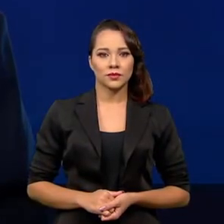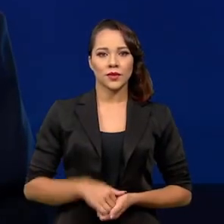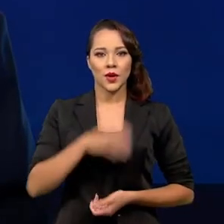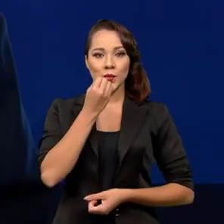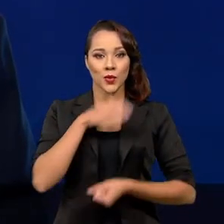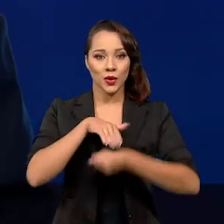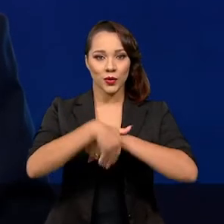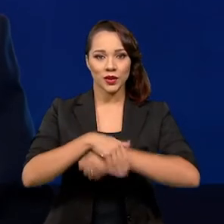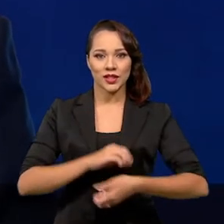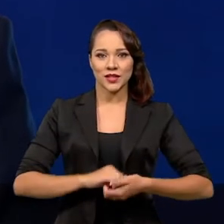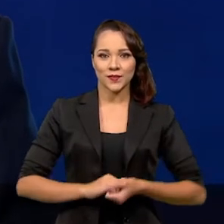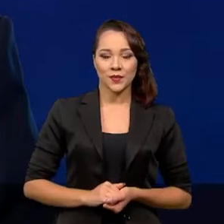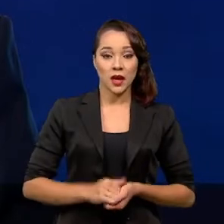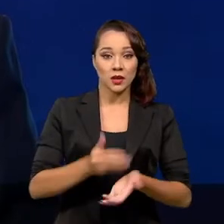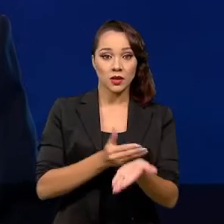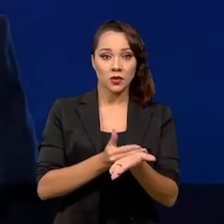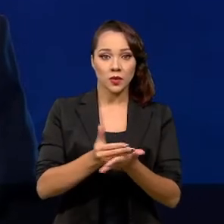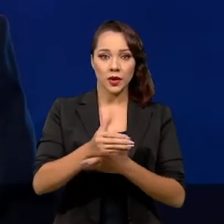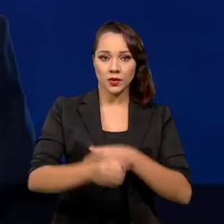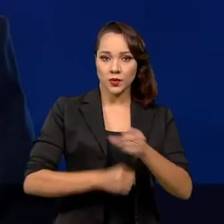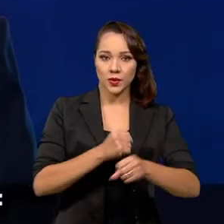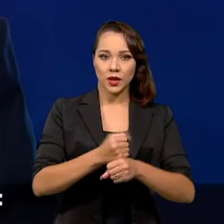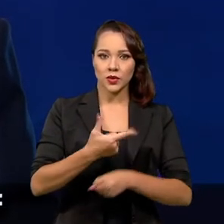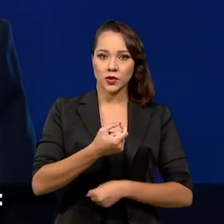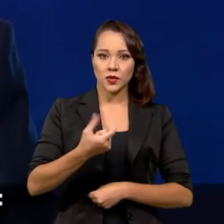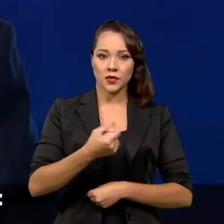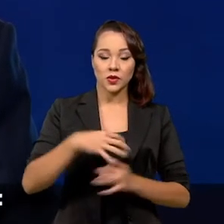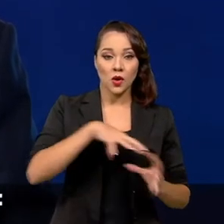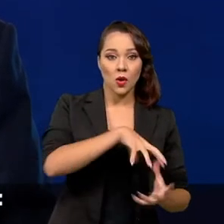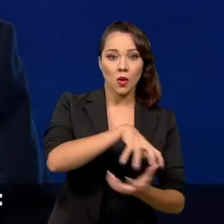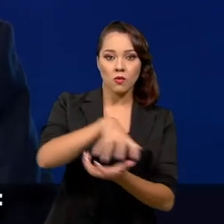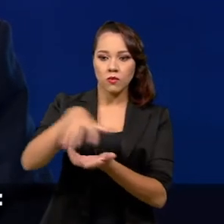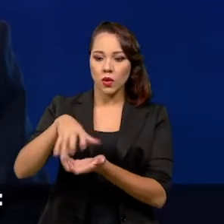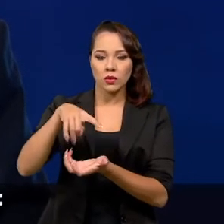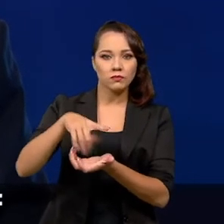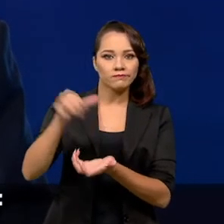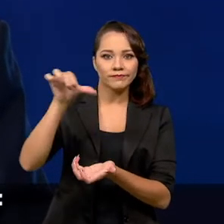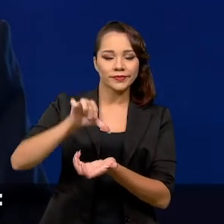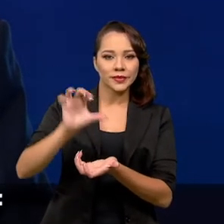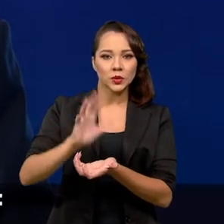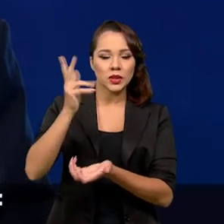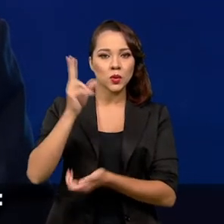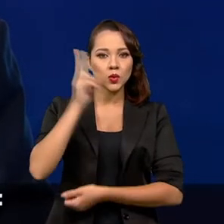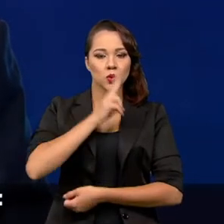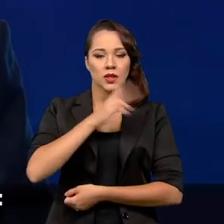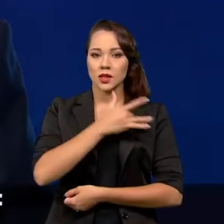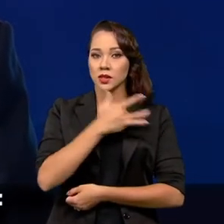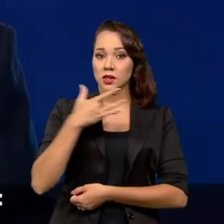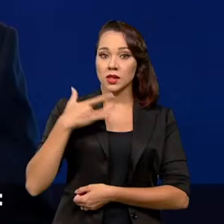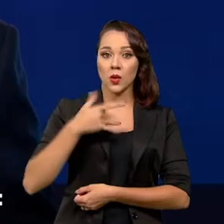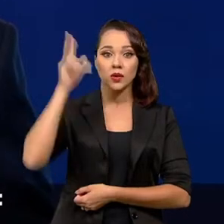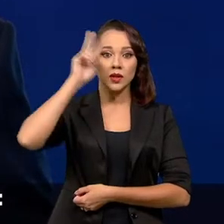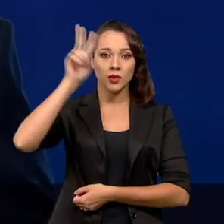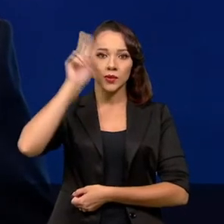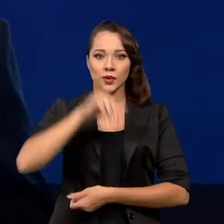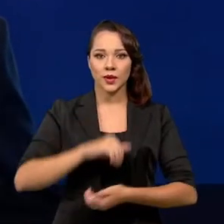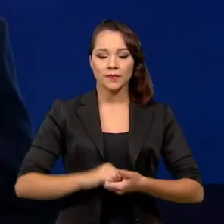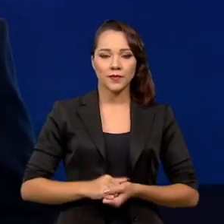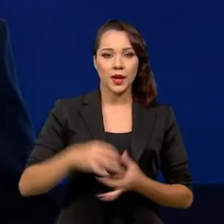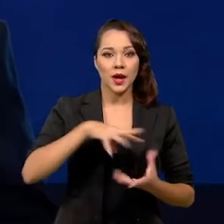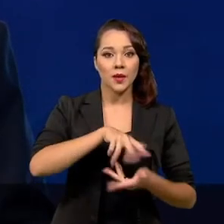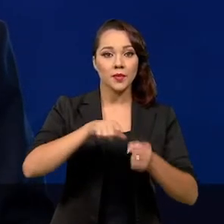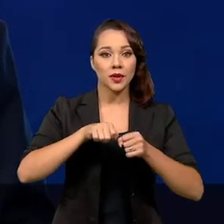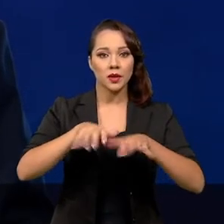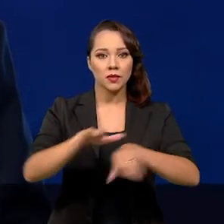Boa noite. Desde o início de 2020, o mundo enfrenta a maior emergência sanitária da história, a